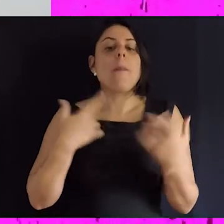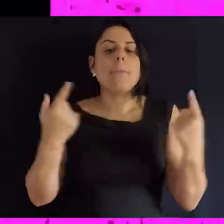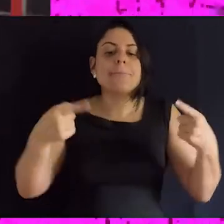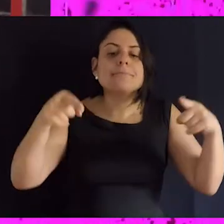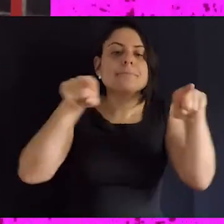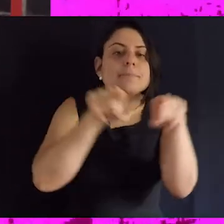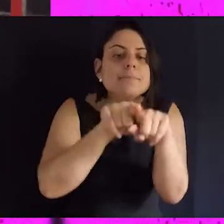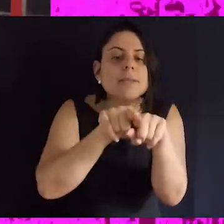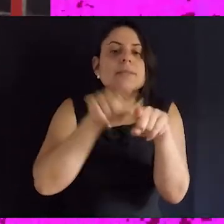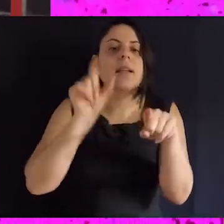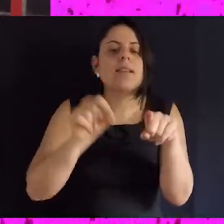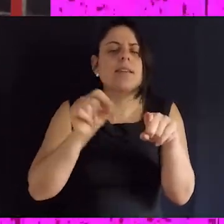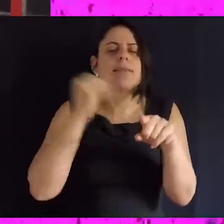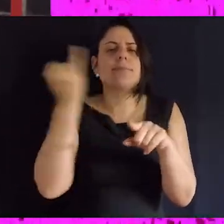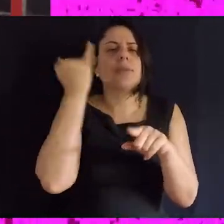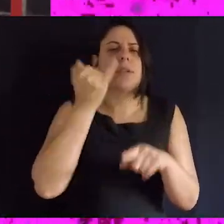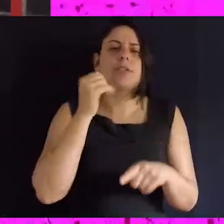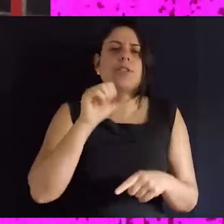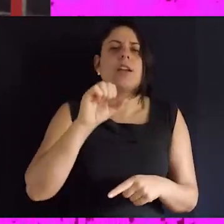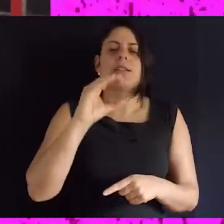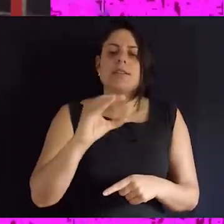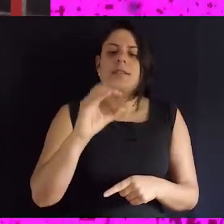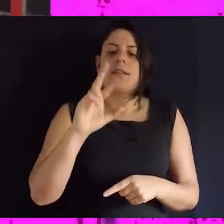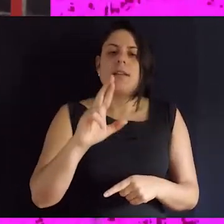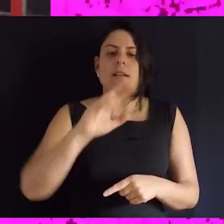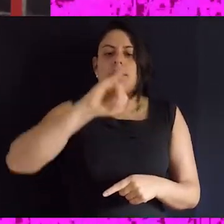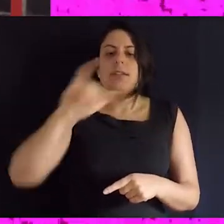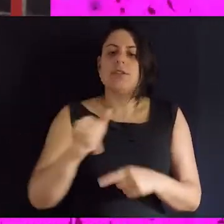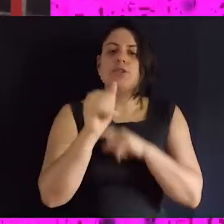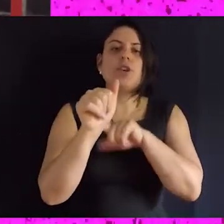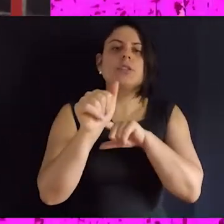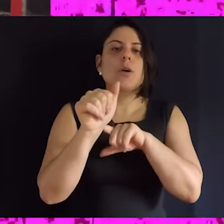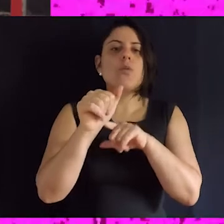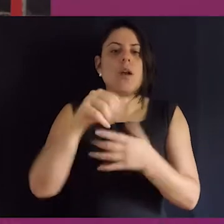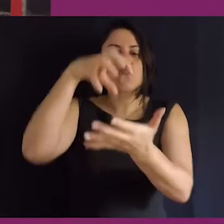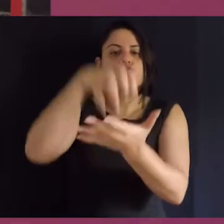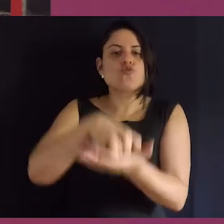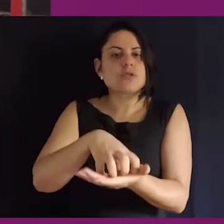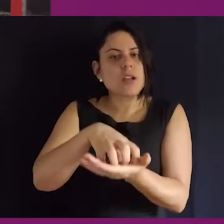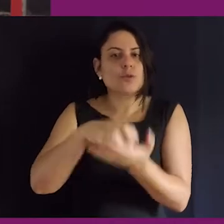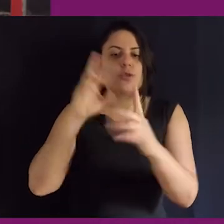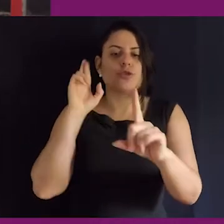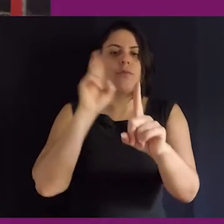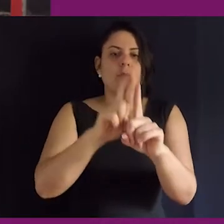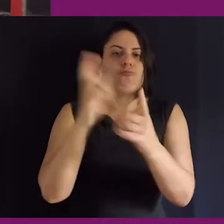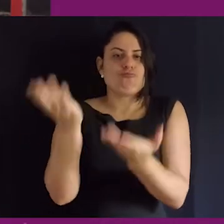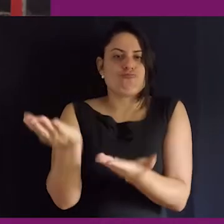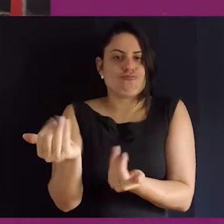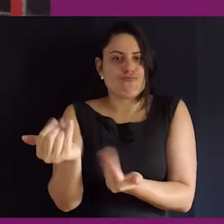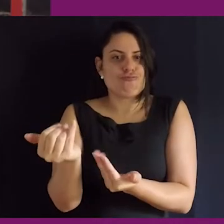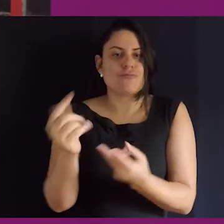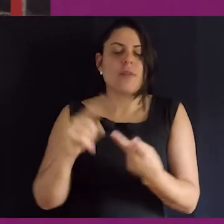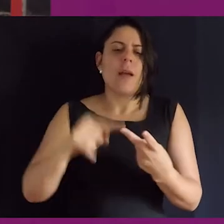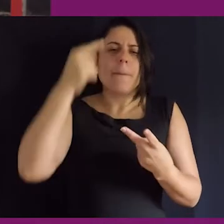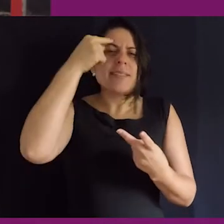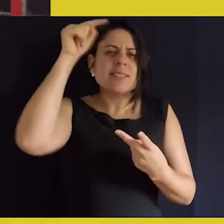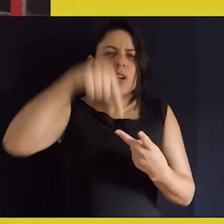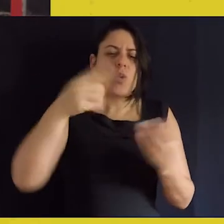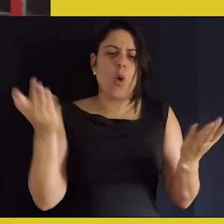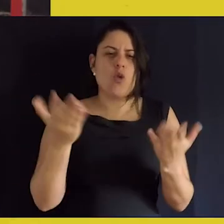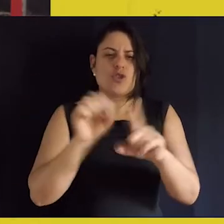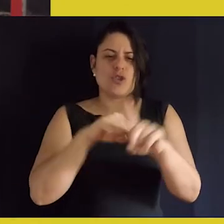demanda. Uma das parcerias mais importantes que a gente tem também é com o CRJ, o Centro de Referência da Juventude.